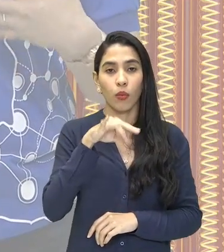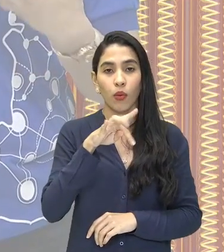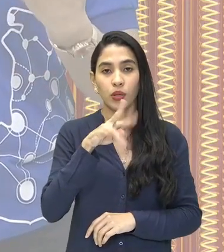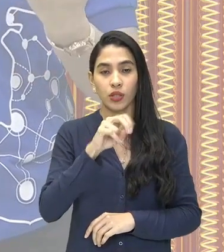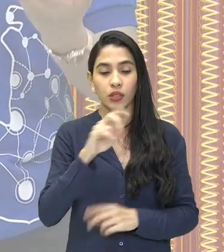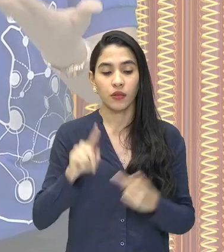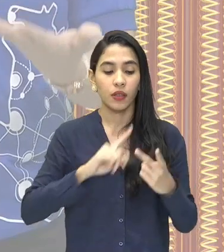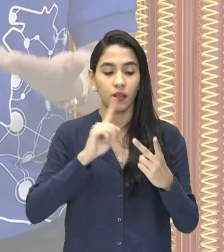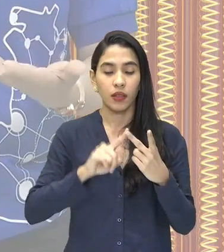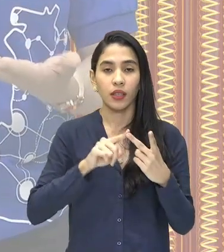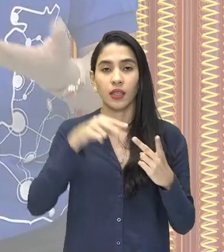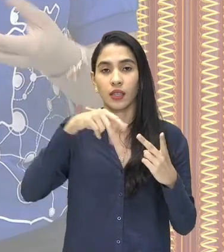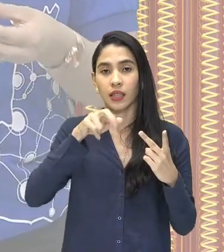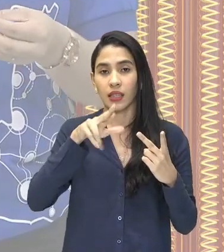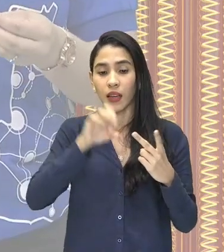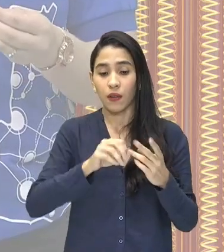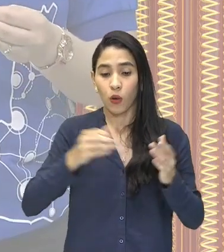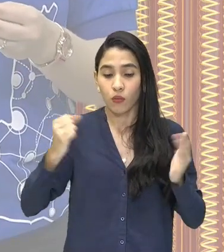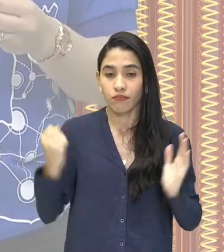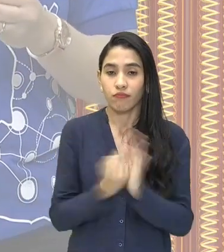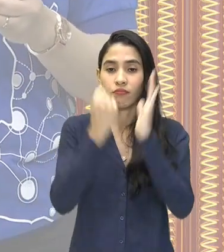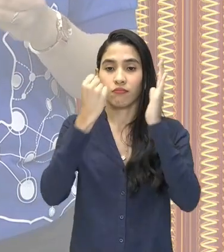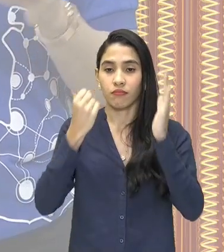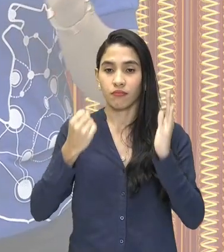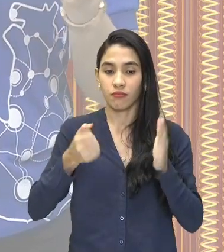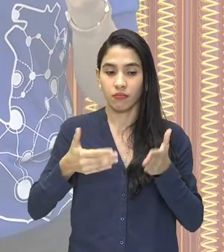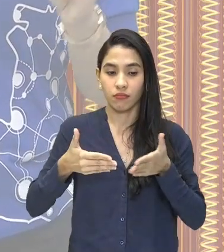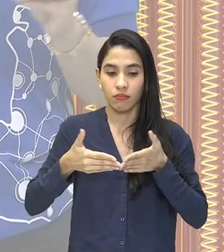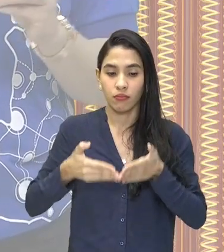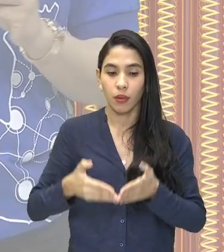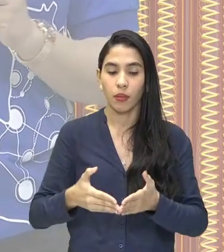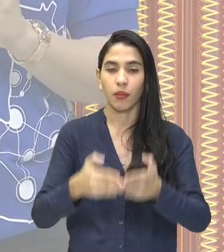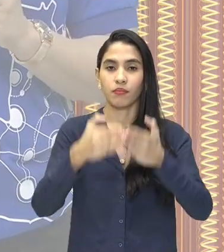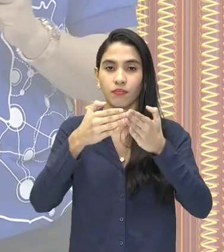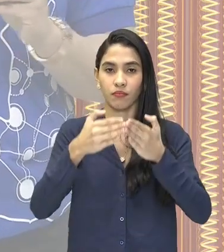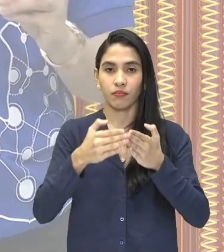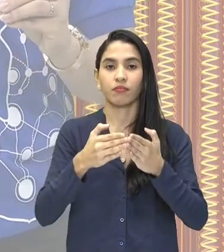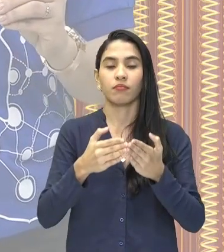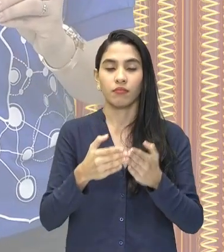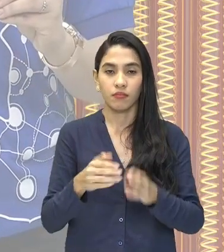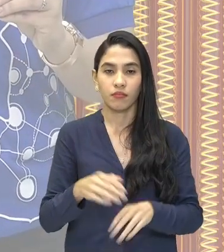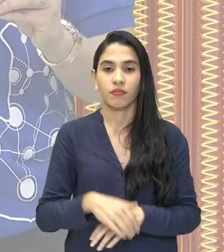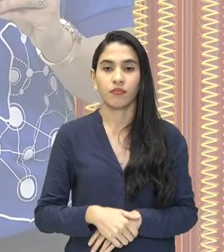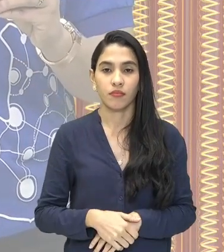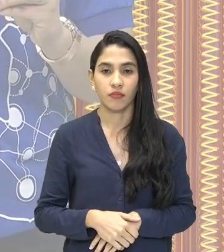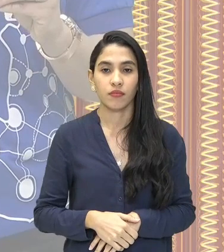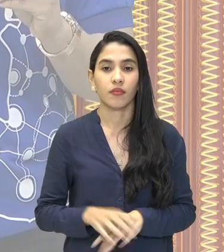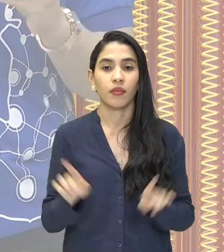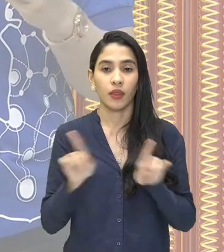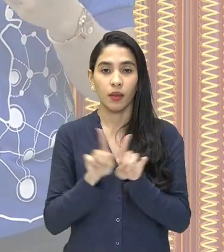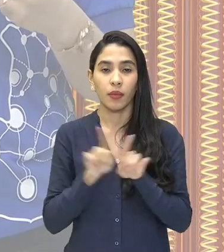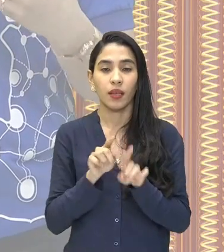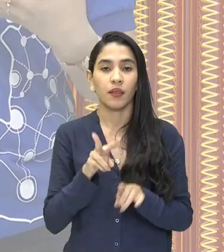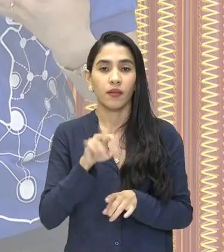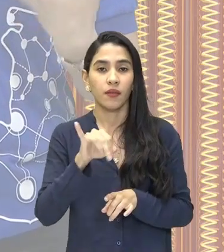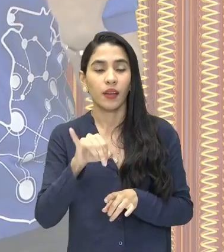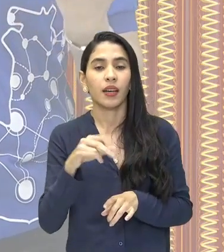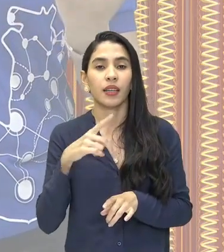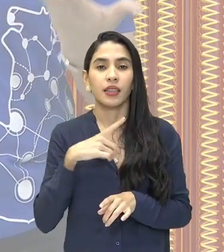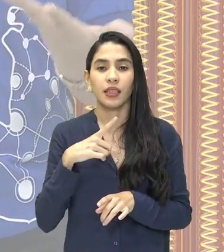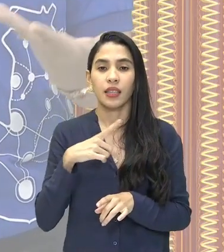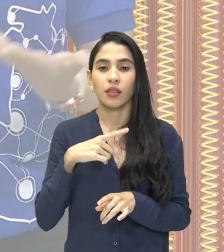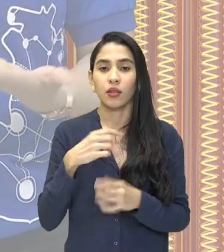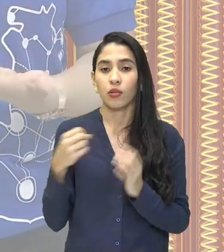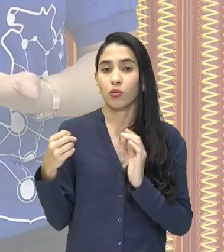dar ali um grande impulso para o sistema de transporte de mercadorias. E claro que isso vai ser uma grande